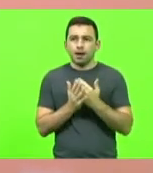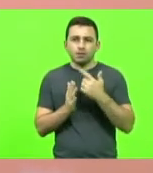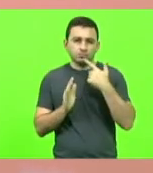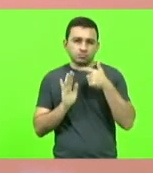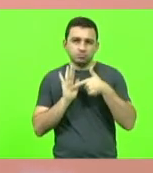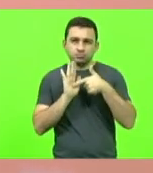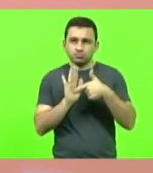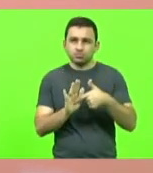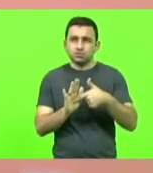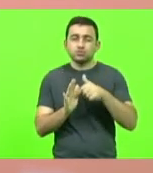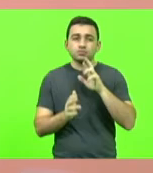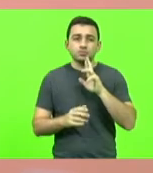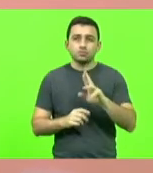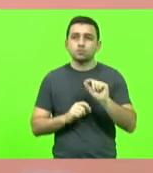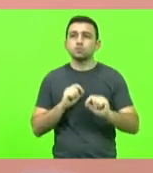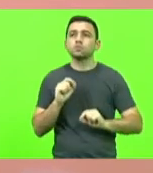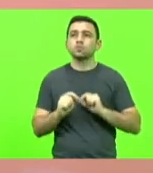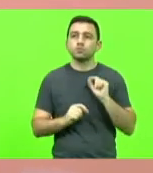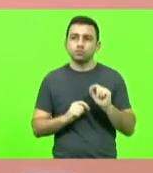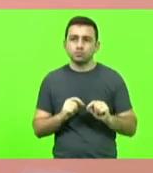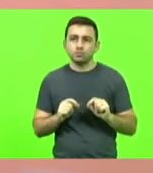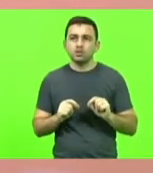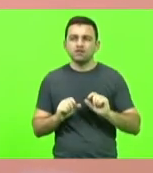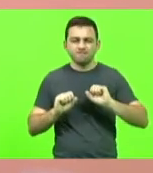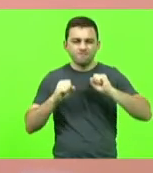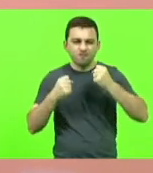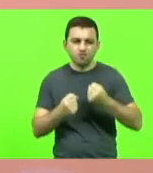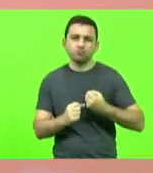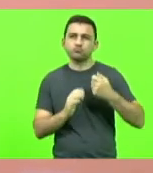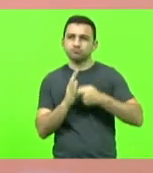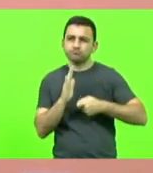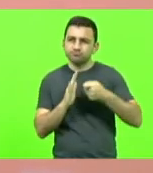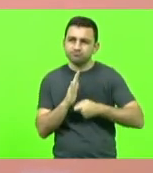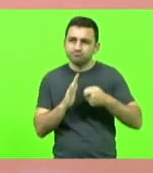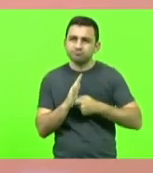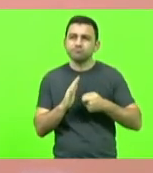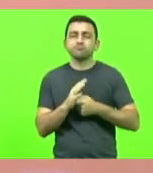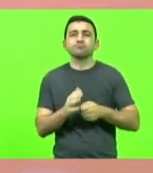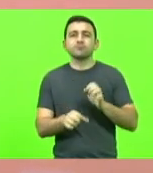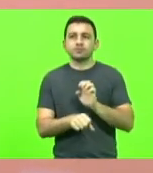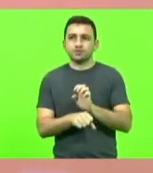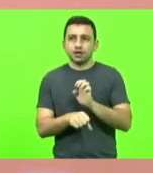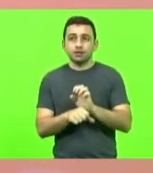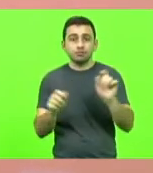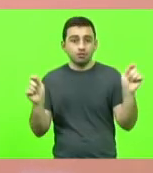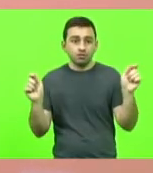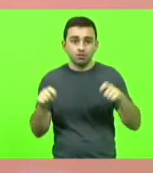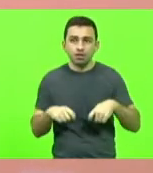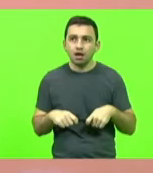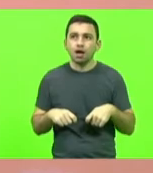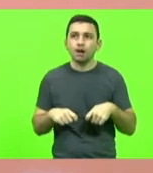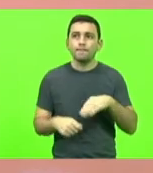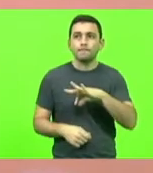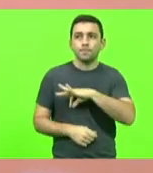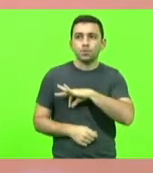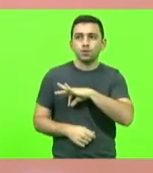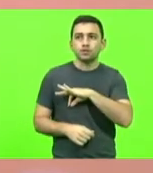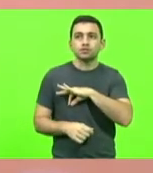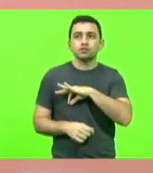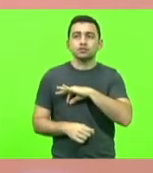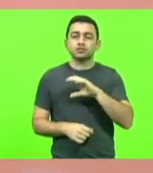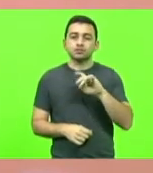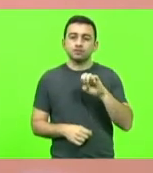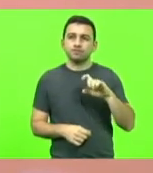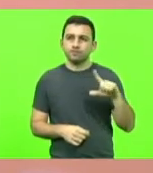resultado de todo empenho e luta para que o Estado intervenha e a Polícia Civil chegue até a